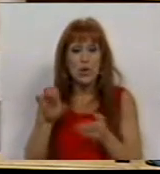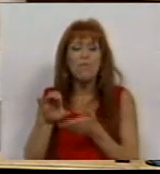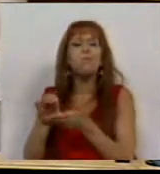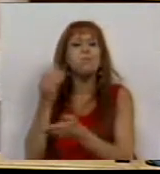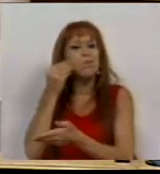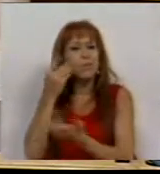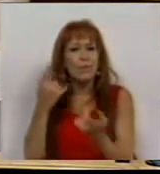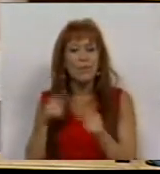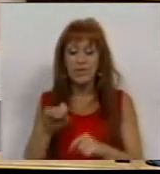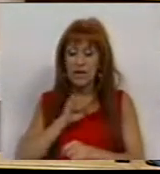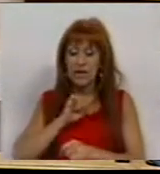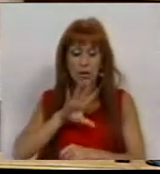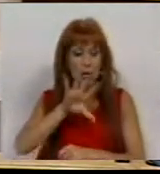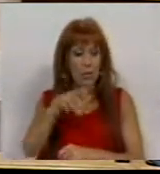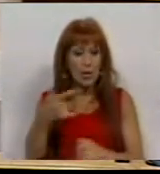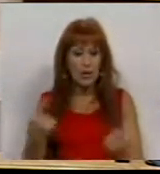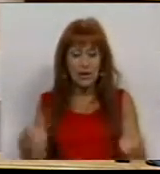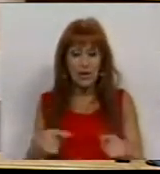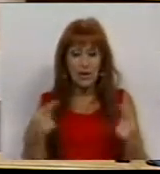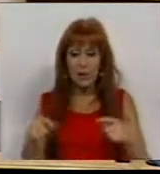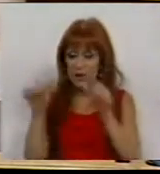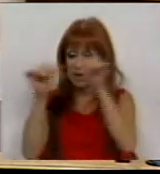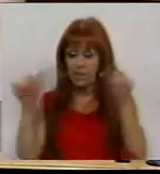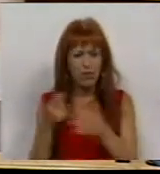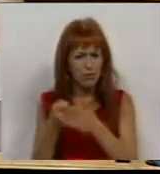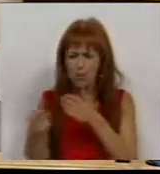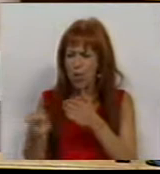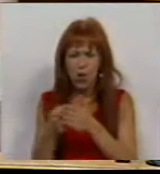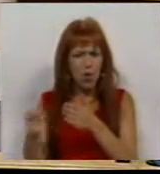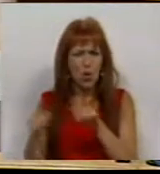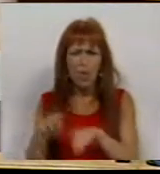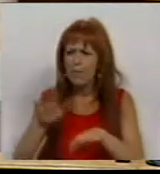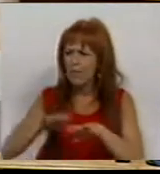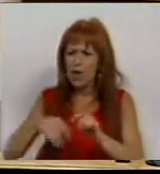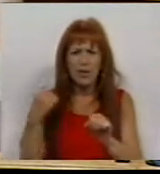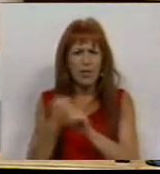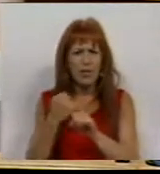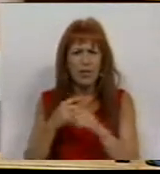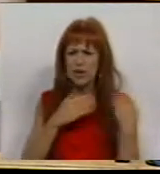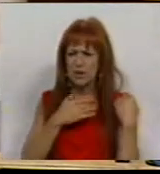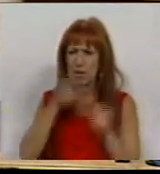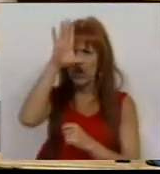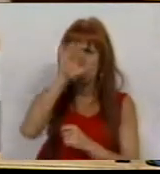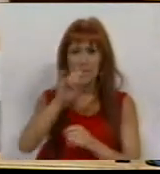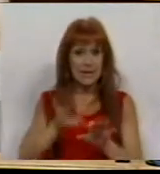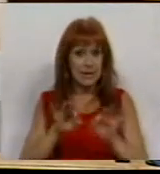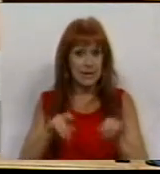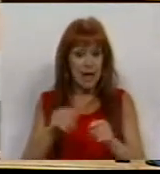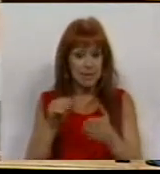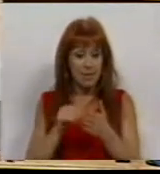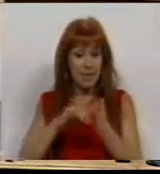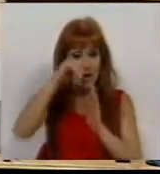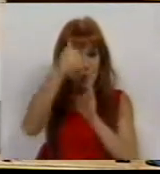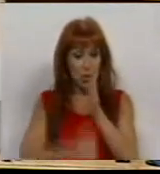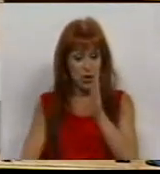financiamento. No nosso país, a existência de um sistema não contributivo decorre do papel que cabe ao Estado, conforme consagrado